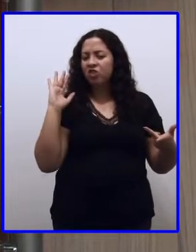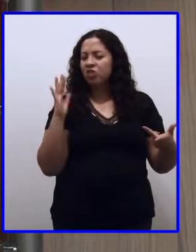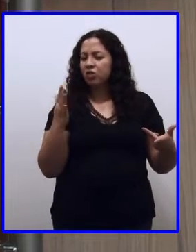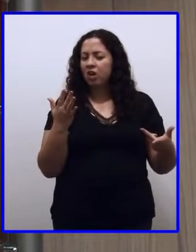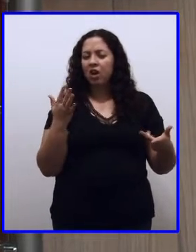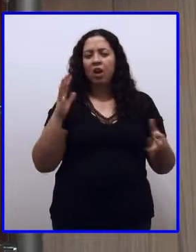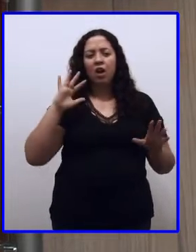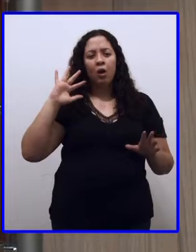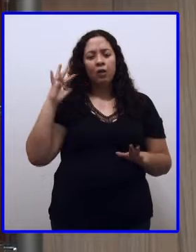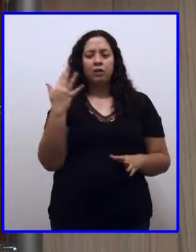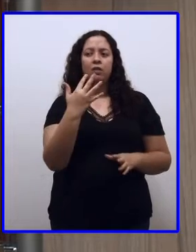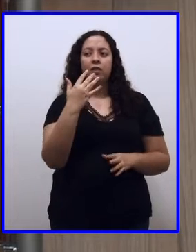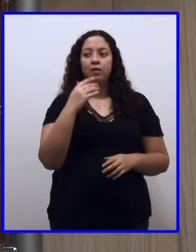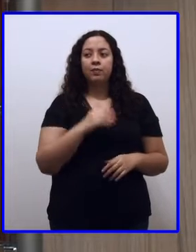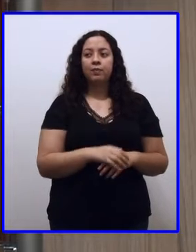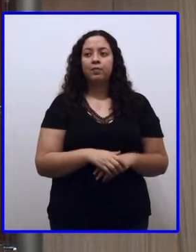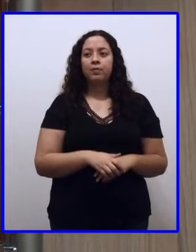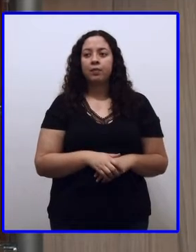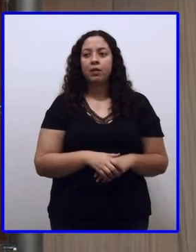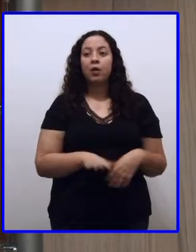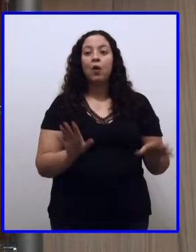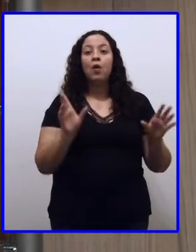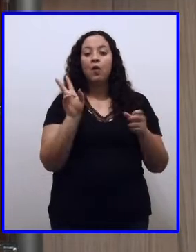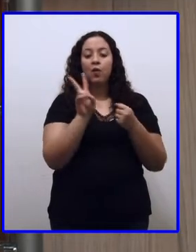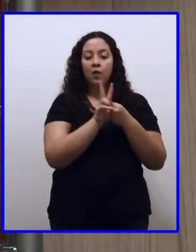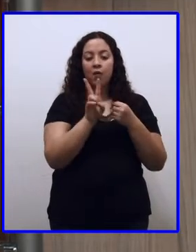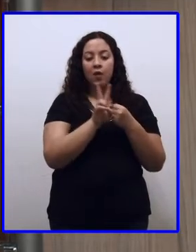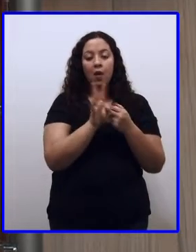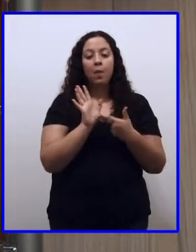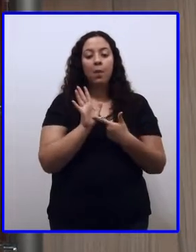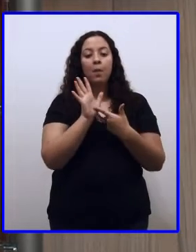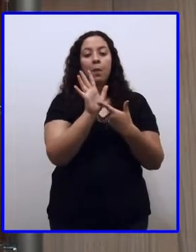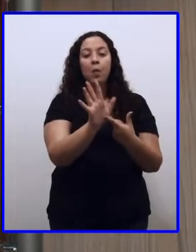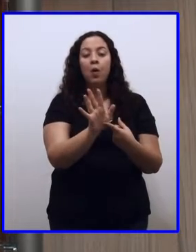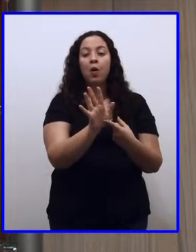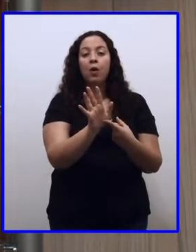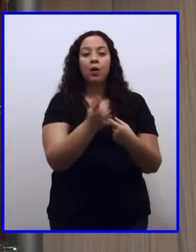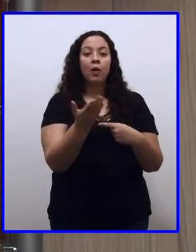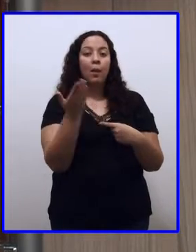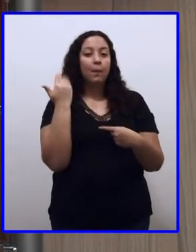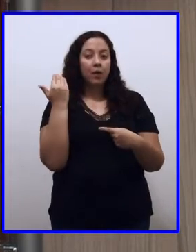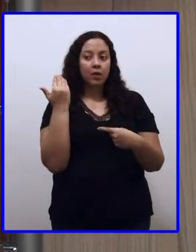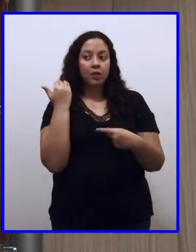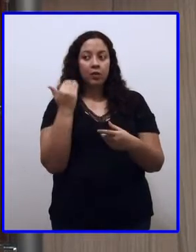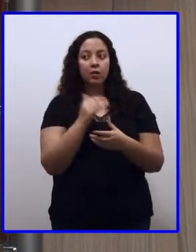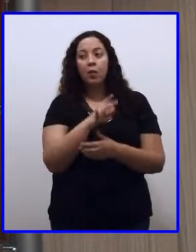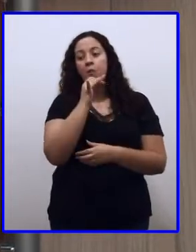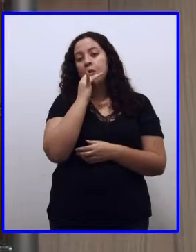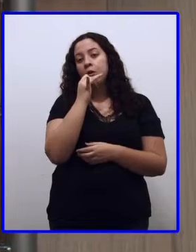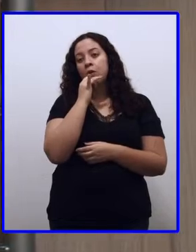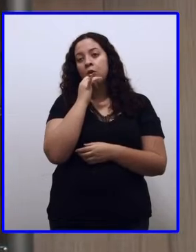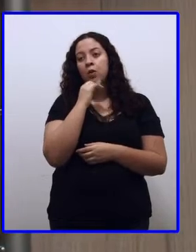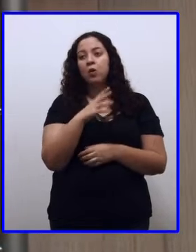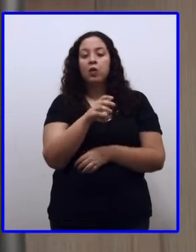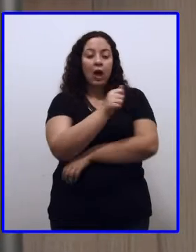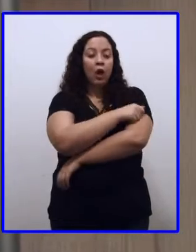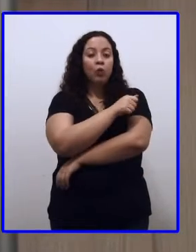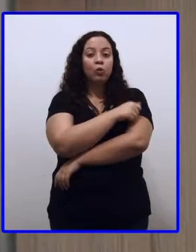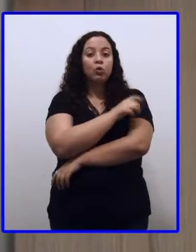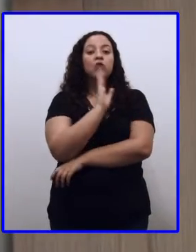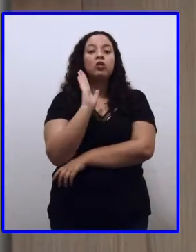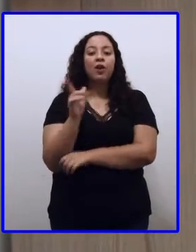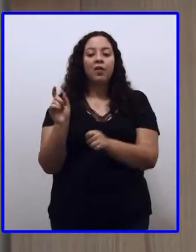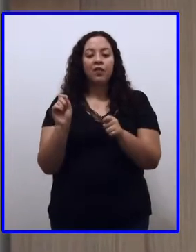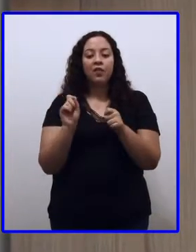já aconteceram, já ocorreram. Aconteceu e já terminou. Então, os alunos realizaram as